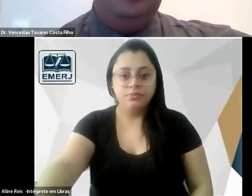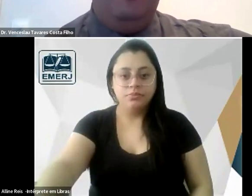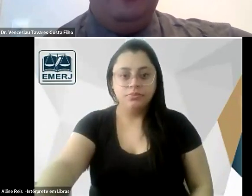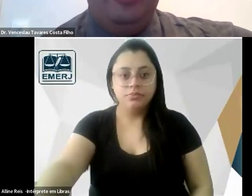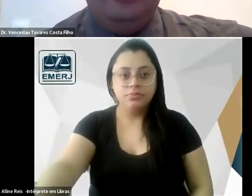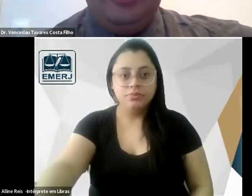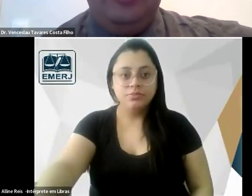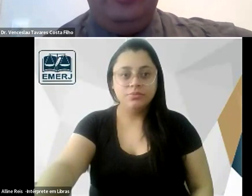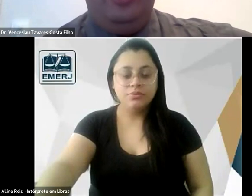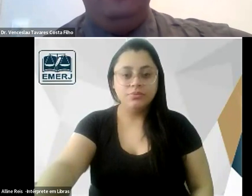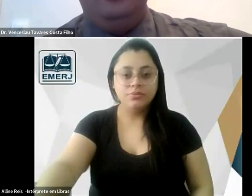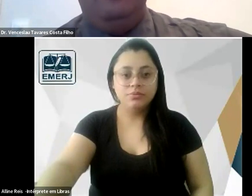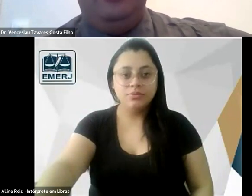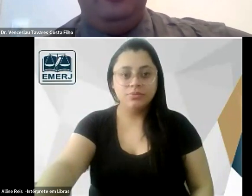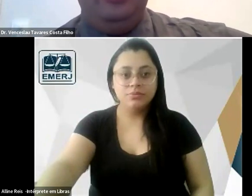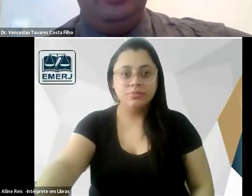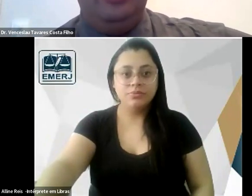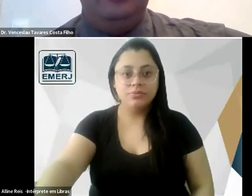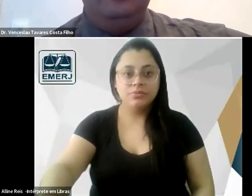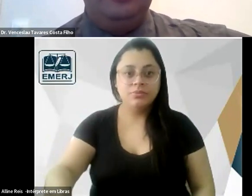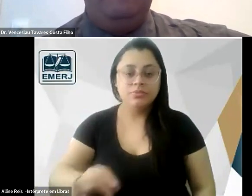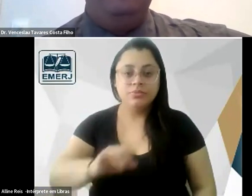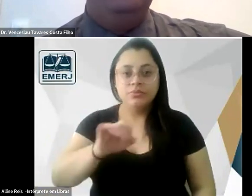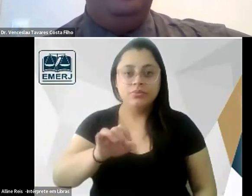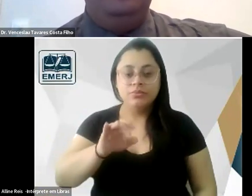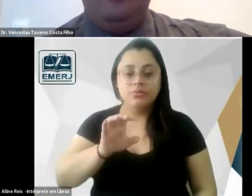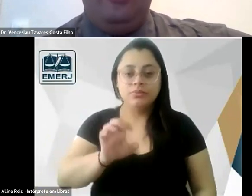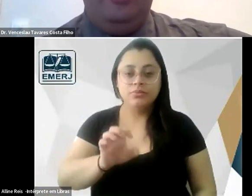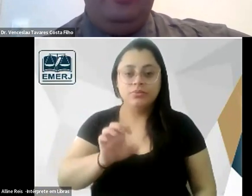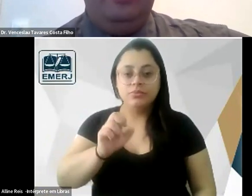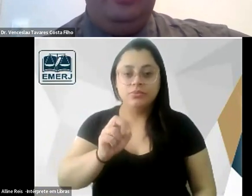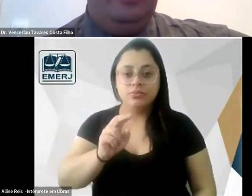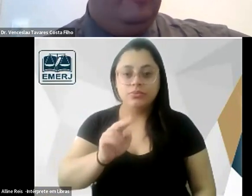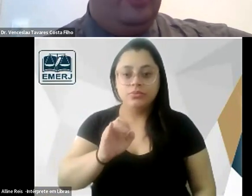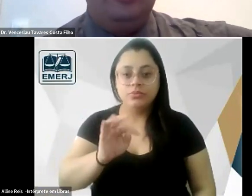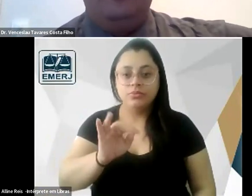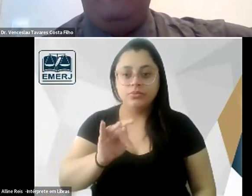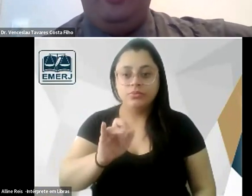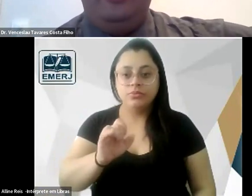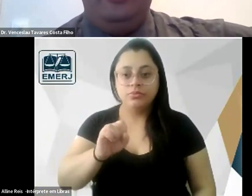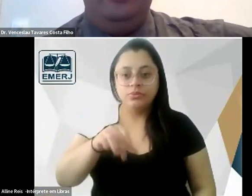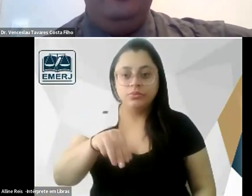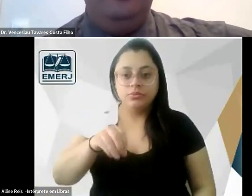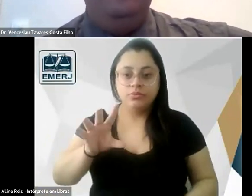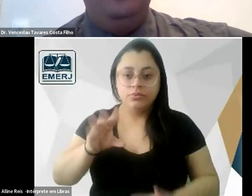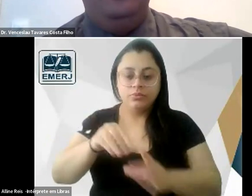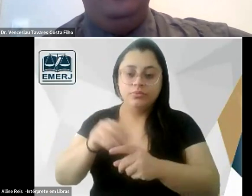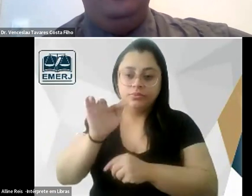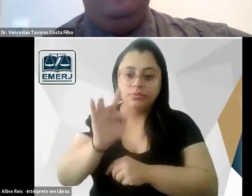jesuitismo e do antes jesuitismo também no início aqui da nossa faculdade de Coimbra e vários autores falam que